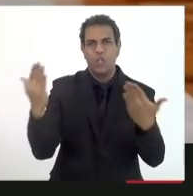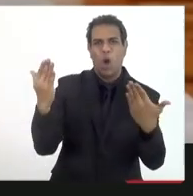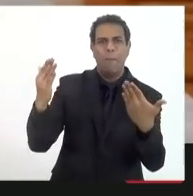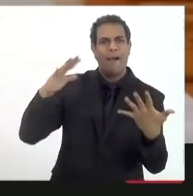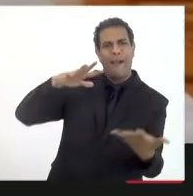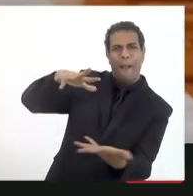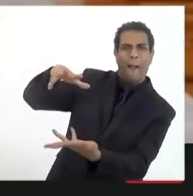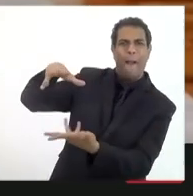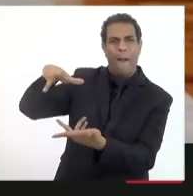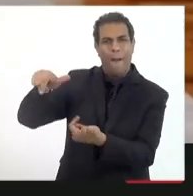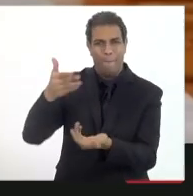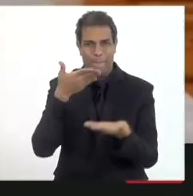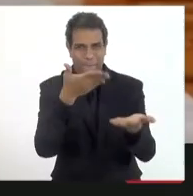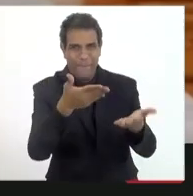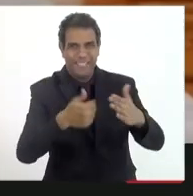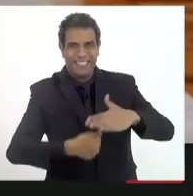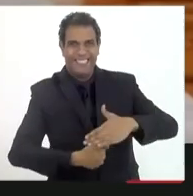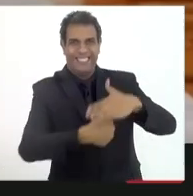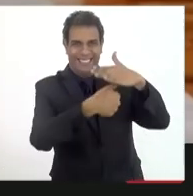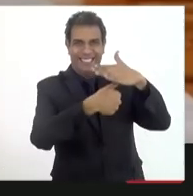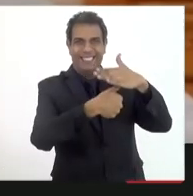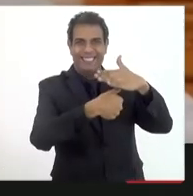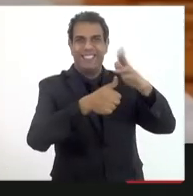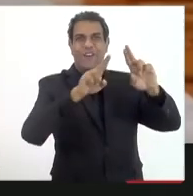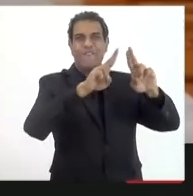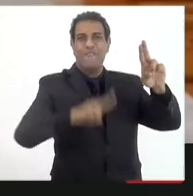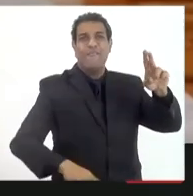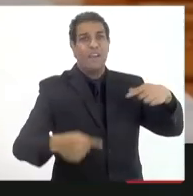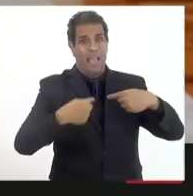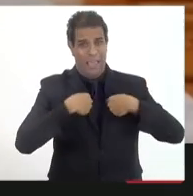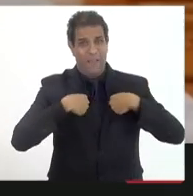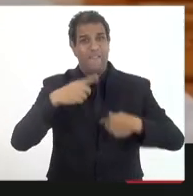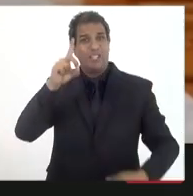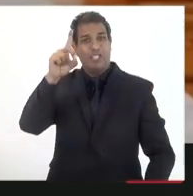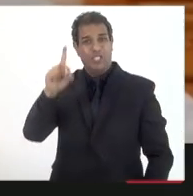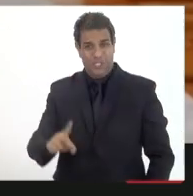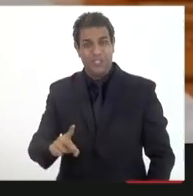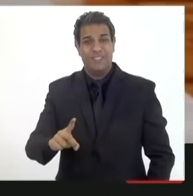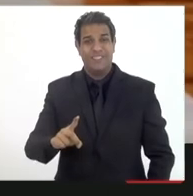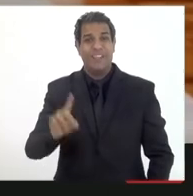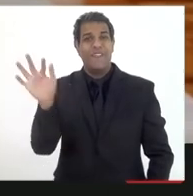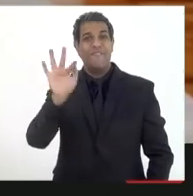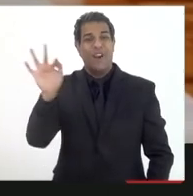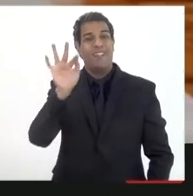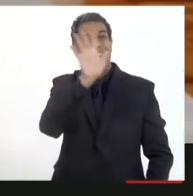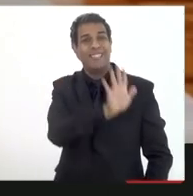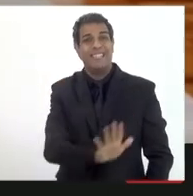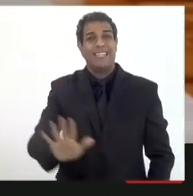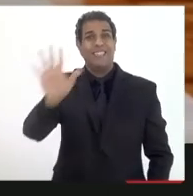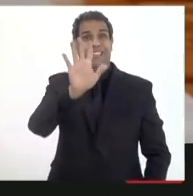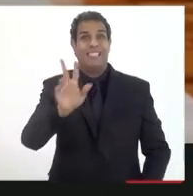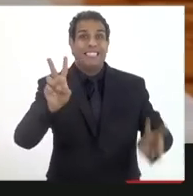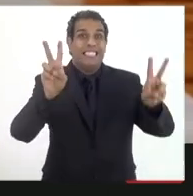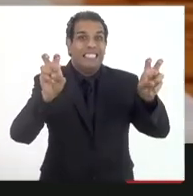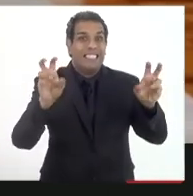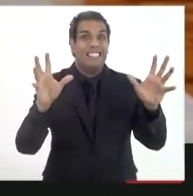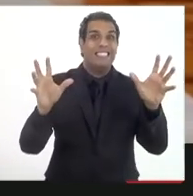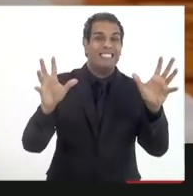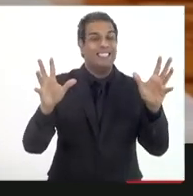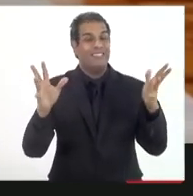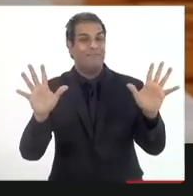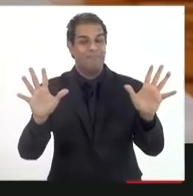nossa reitora eu sou professor da faculdade nacional de direito eu brinco que lá se não falar o nacional apanha né então